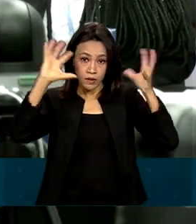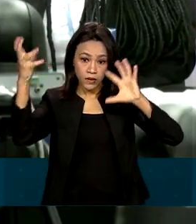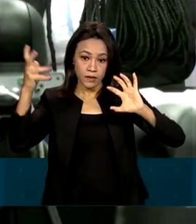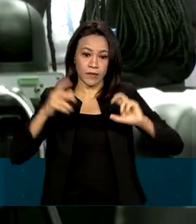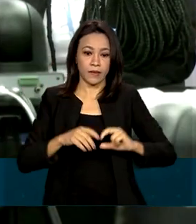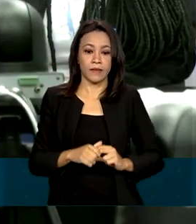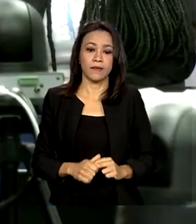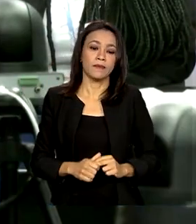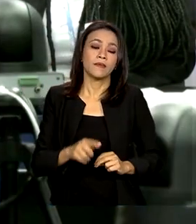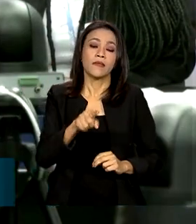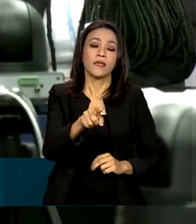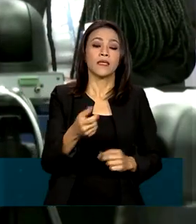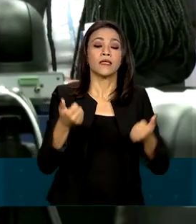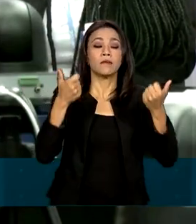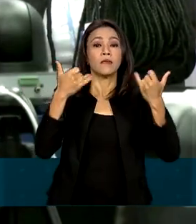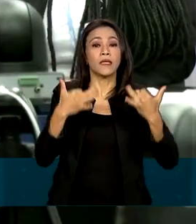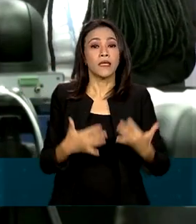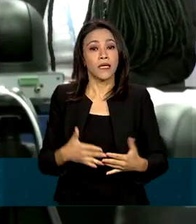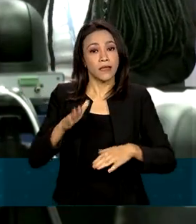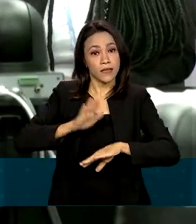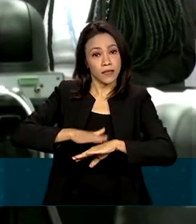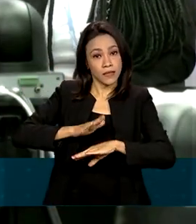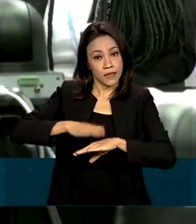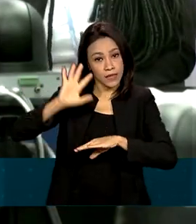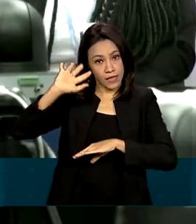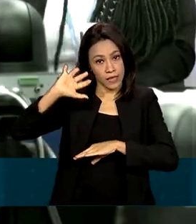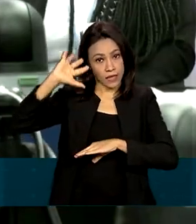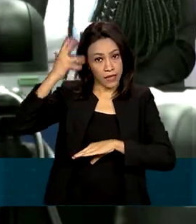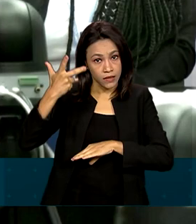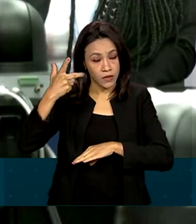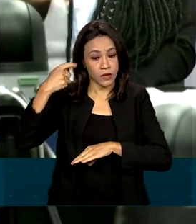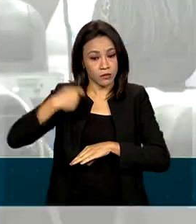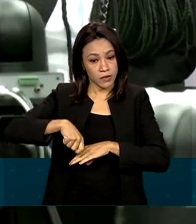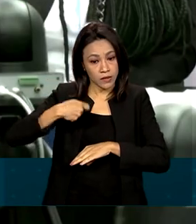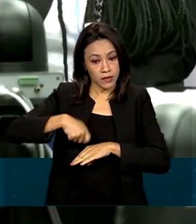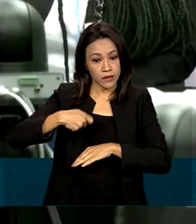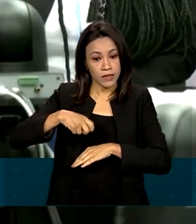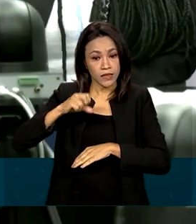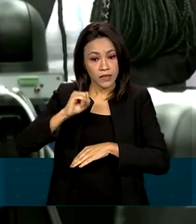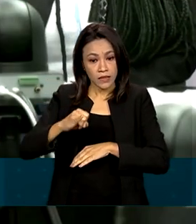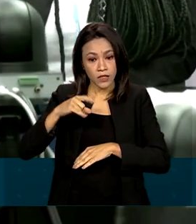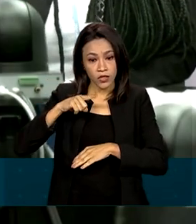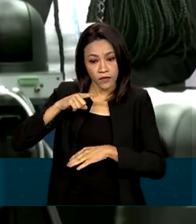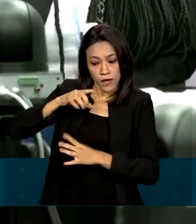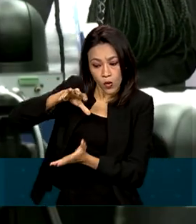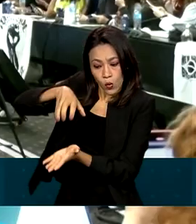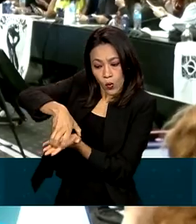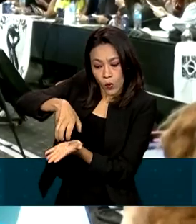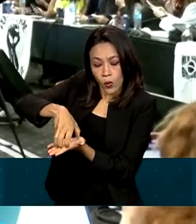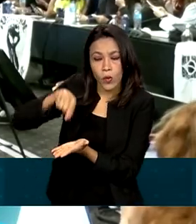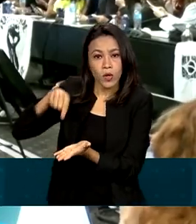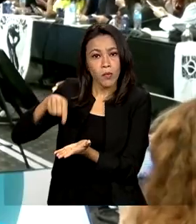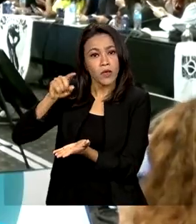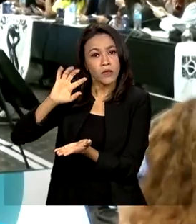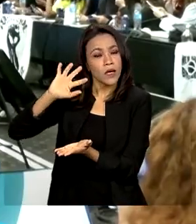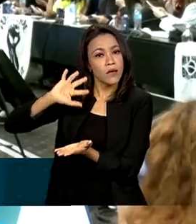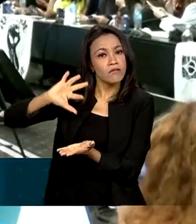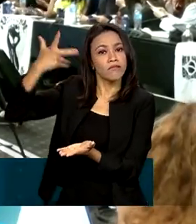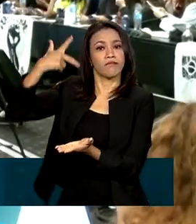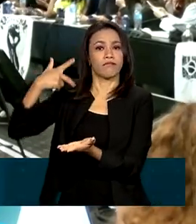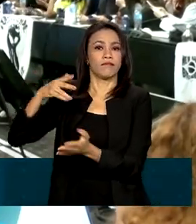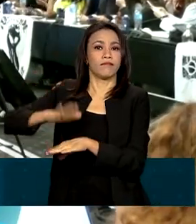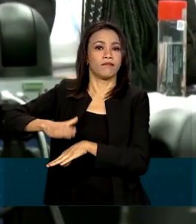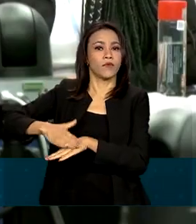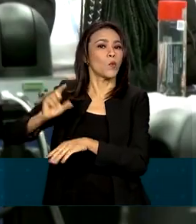precisam ser cumpridas se a gente tiver um órgão que possa decidir o que fazer. O presidente eleito